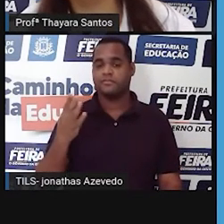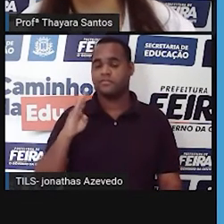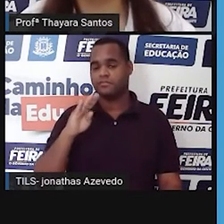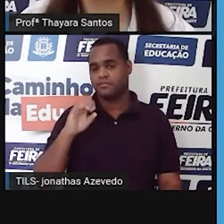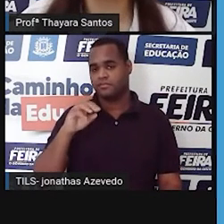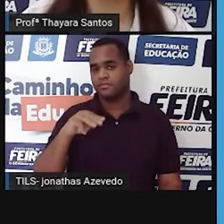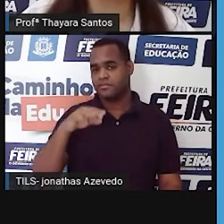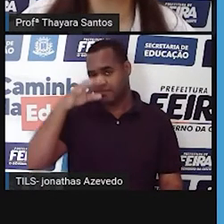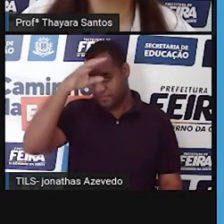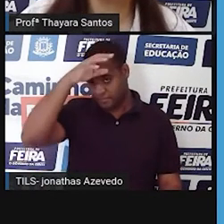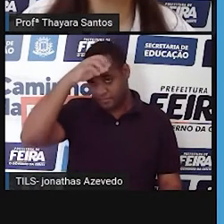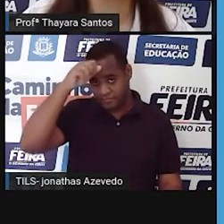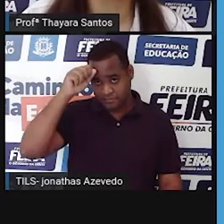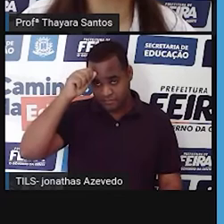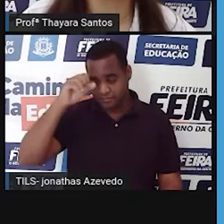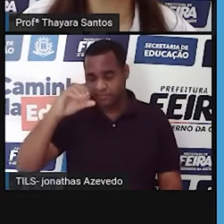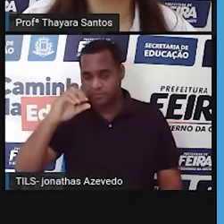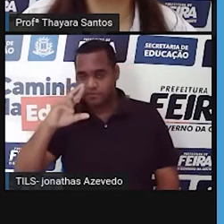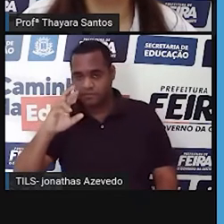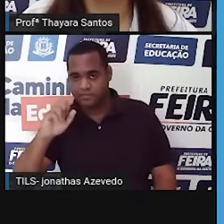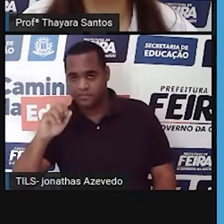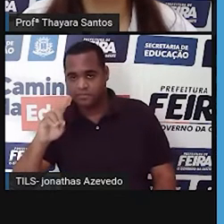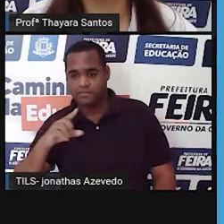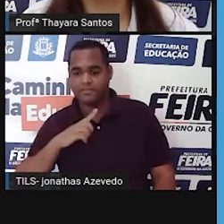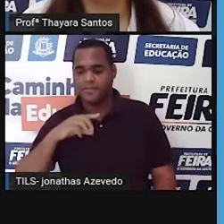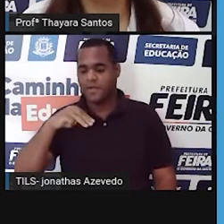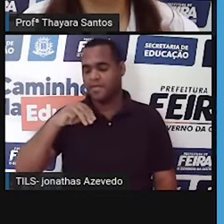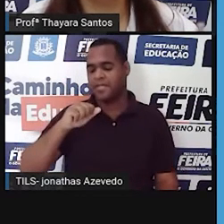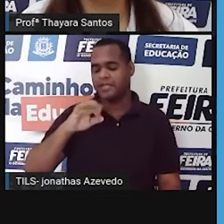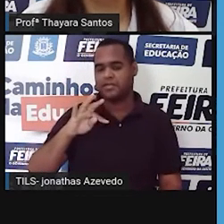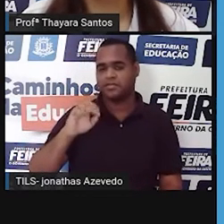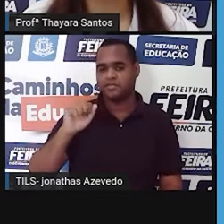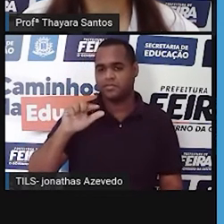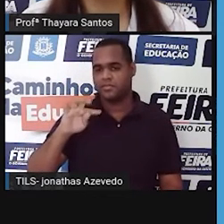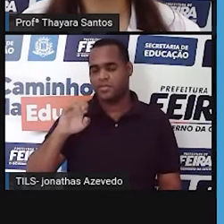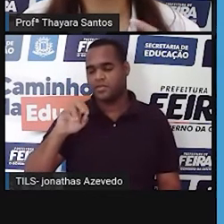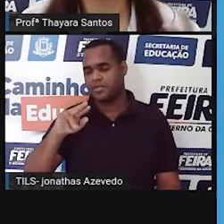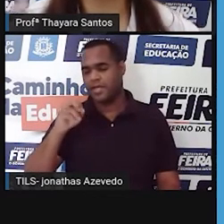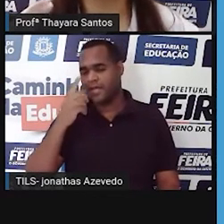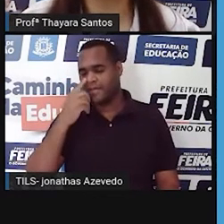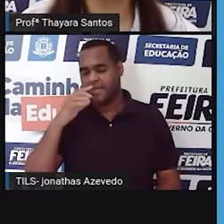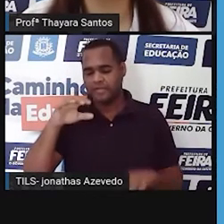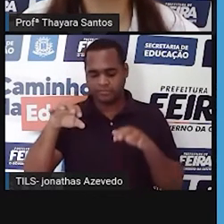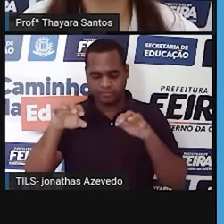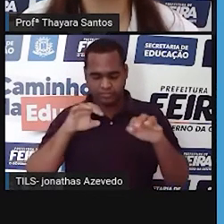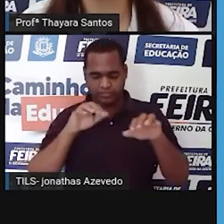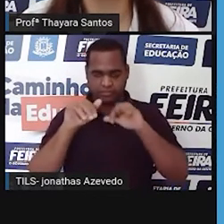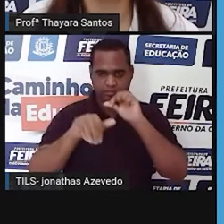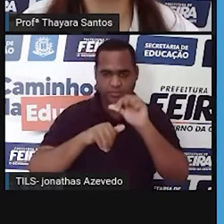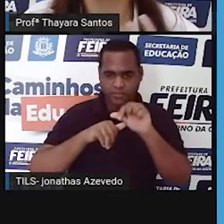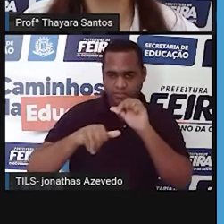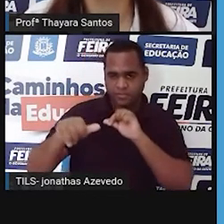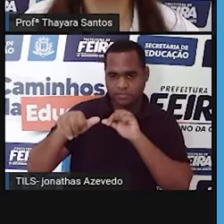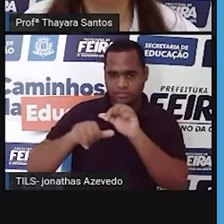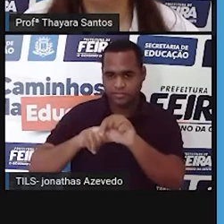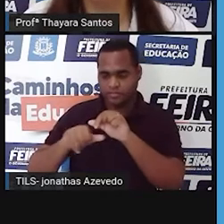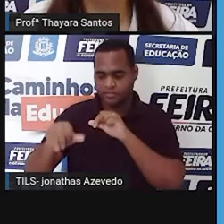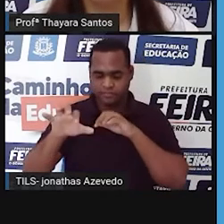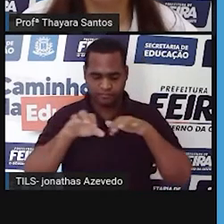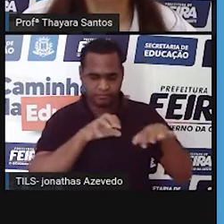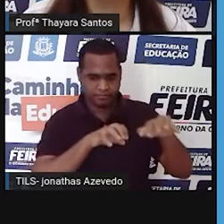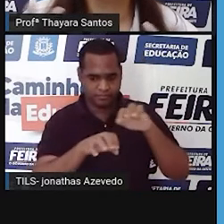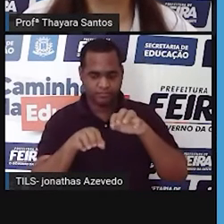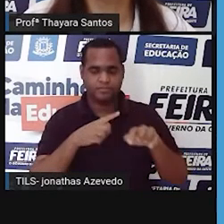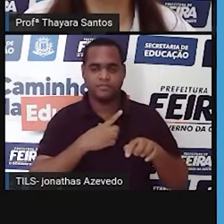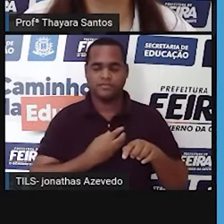Amazônia, o bioma serrado e também do bioma Mata Atlântica. Então, ele fica ali, como se fosse uma área de transição entre esses biomas.